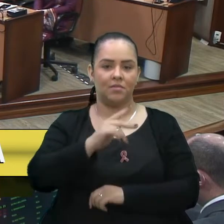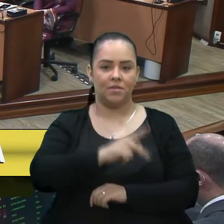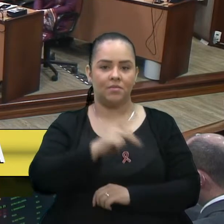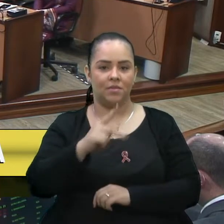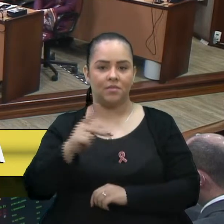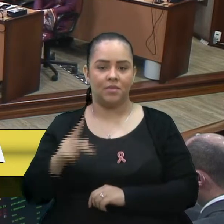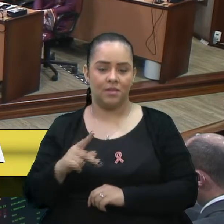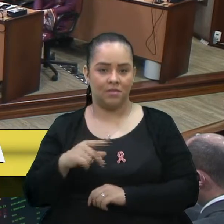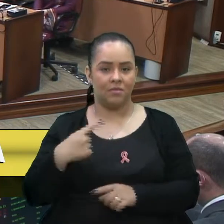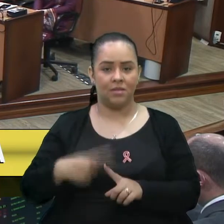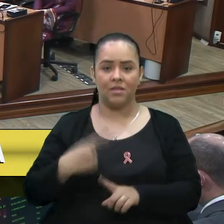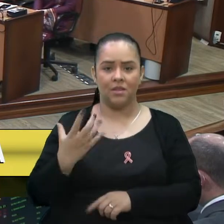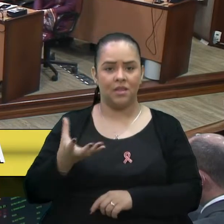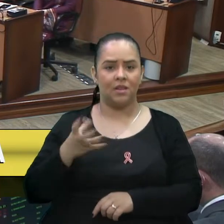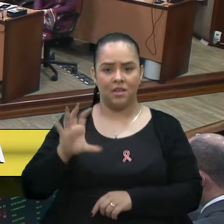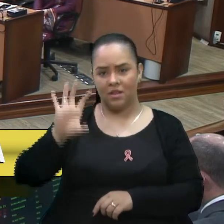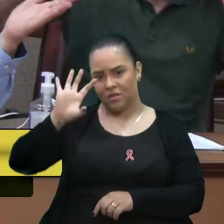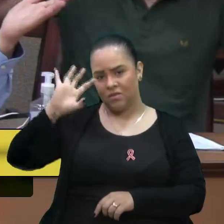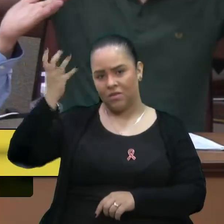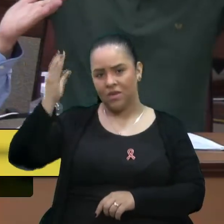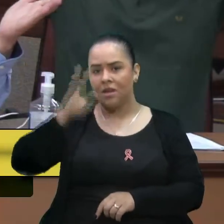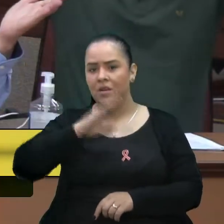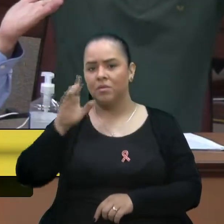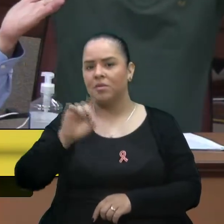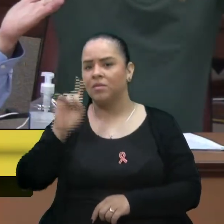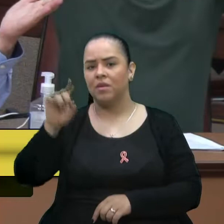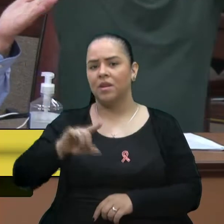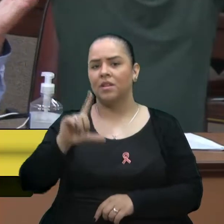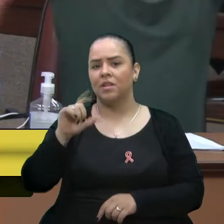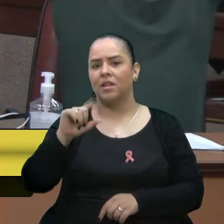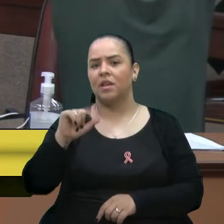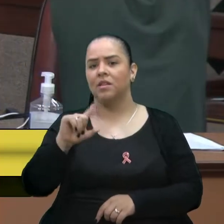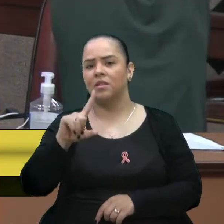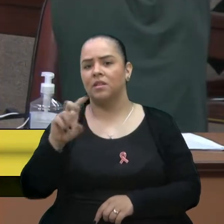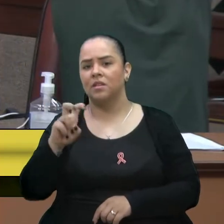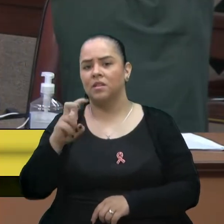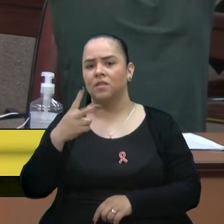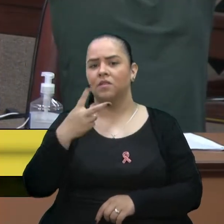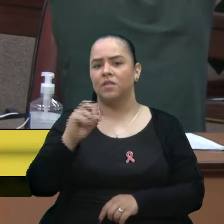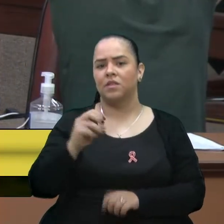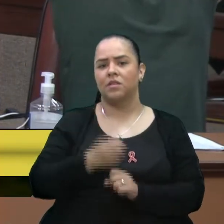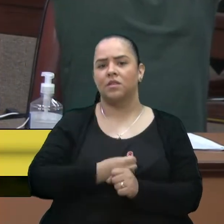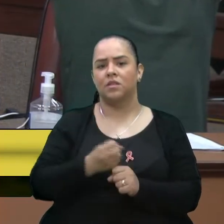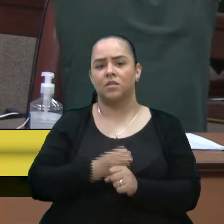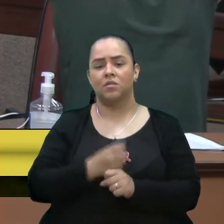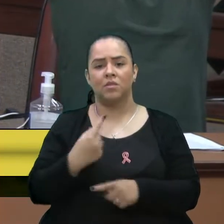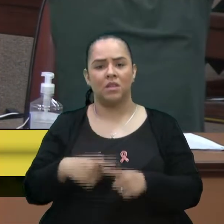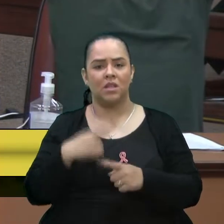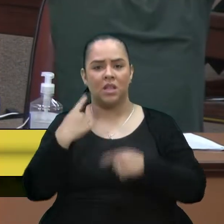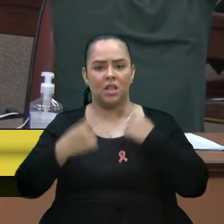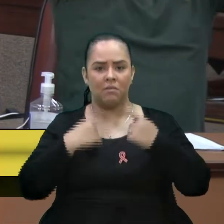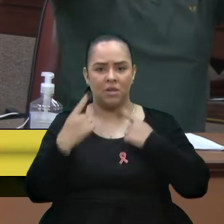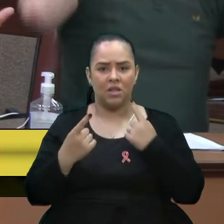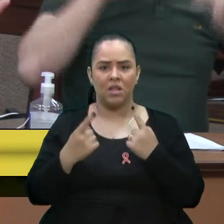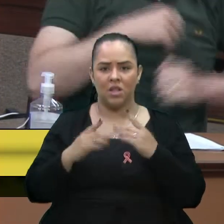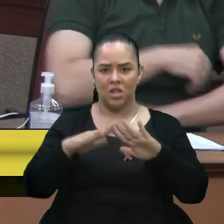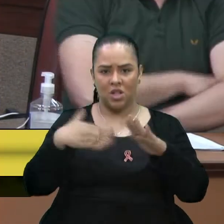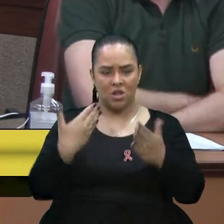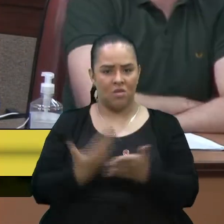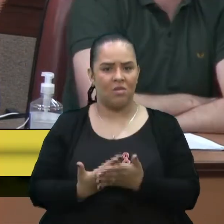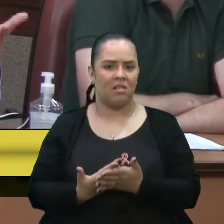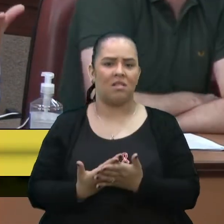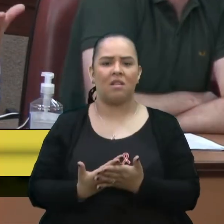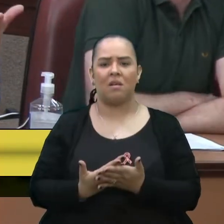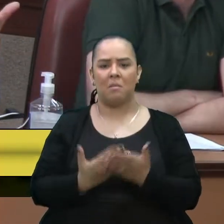quer uma solução imediata, a gente não quer uma solução daqui 10, 15, 20 anos. Estão reclamando que as escolas estão caindo aos pedaços, que infiltra